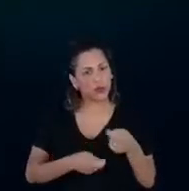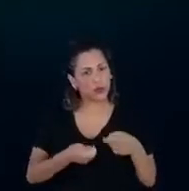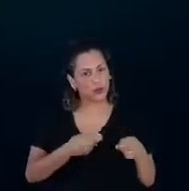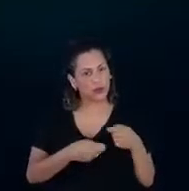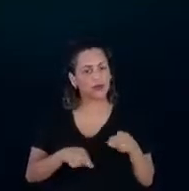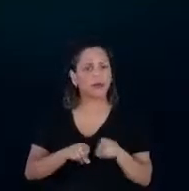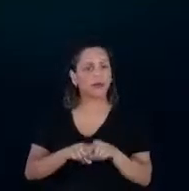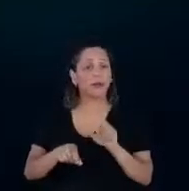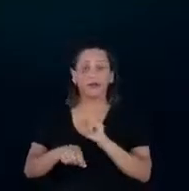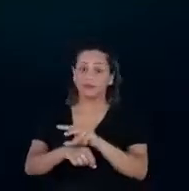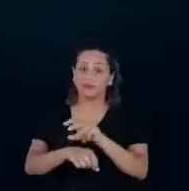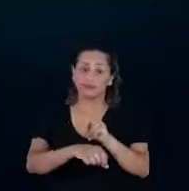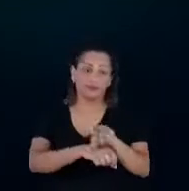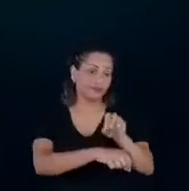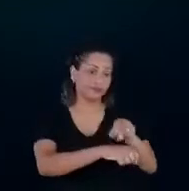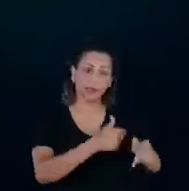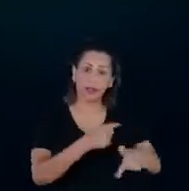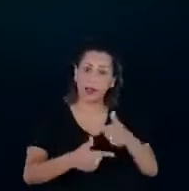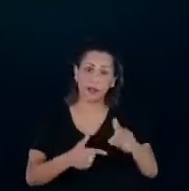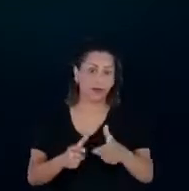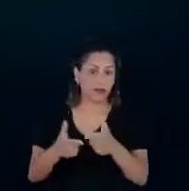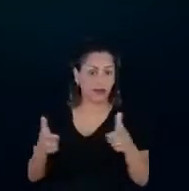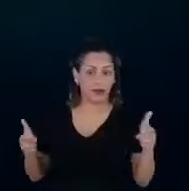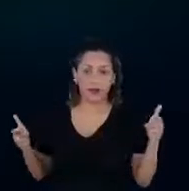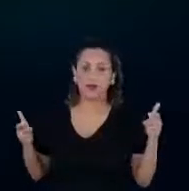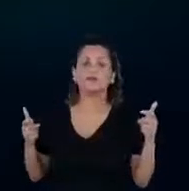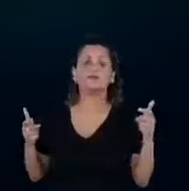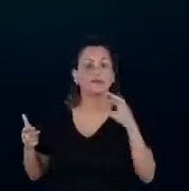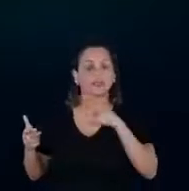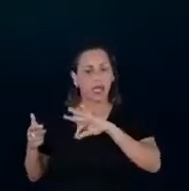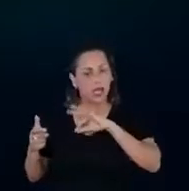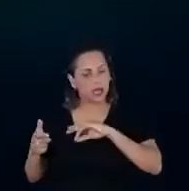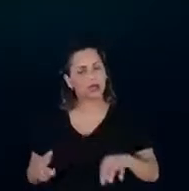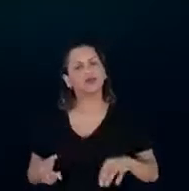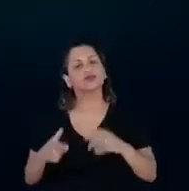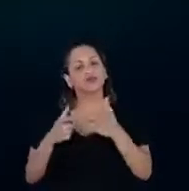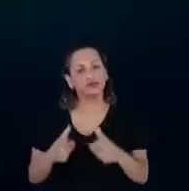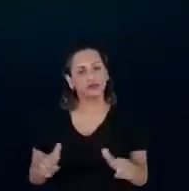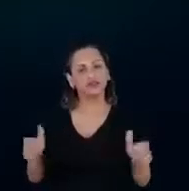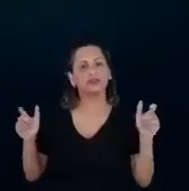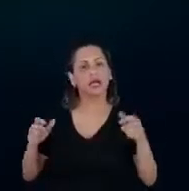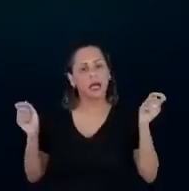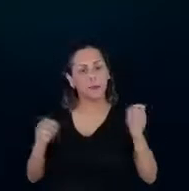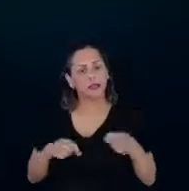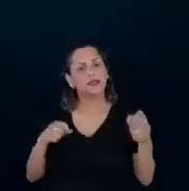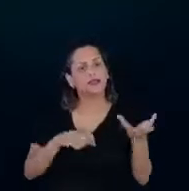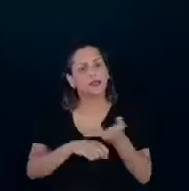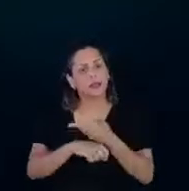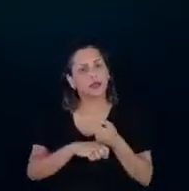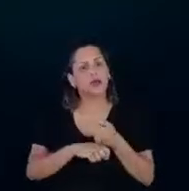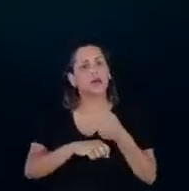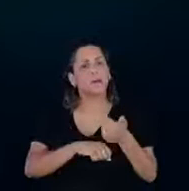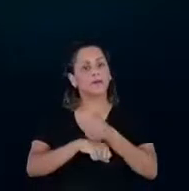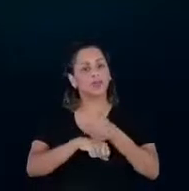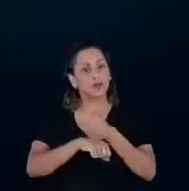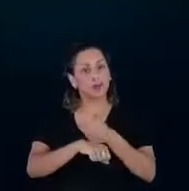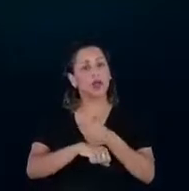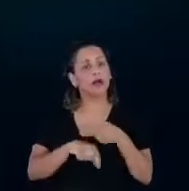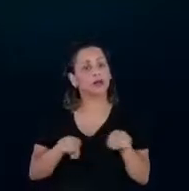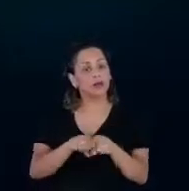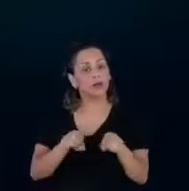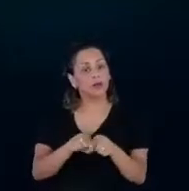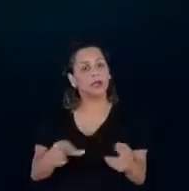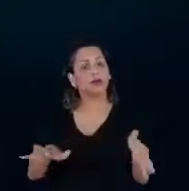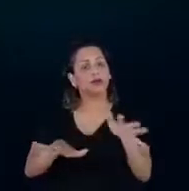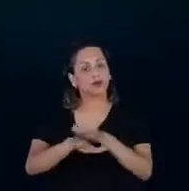renda, através dos investimentos da melhor capacitação profissional, a gente promove uma inclusão de emprego e